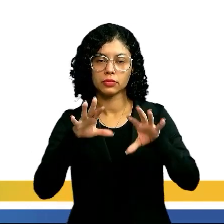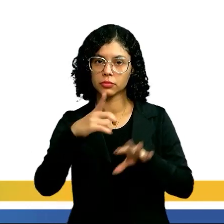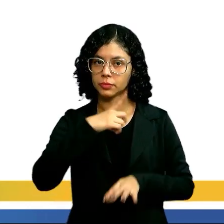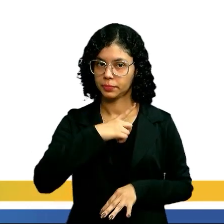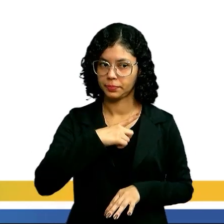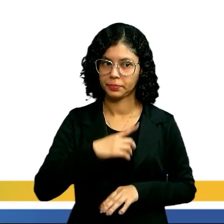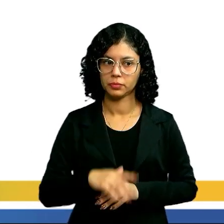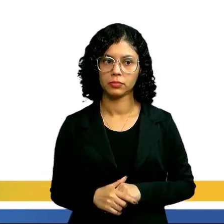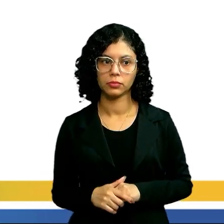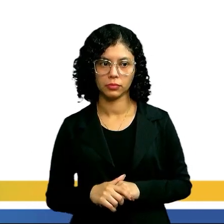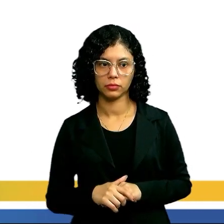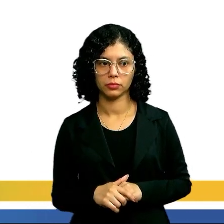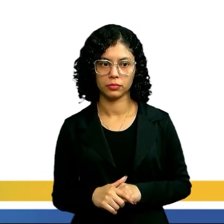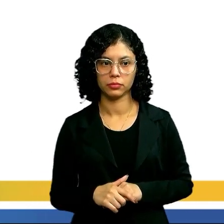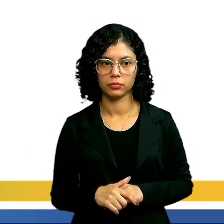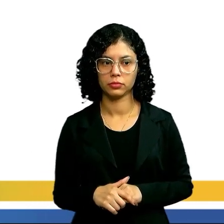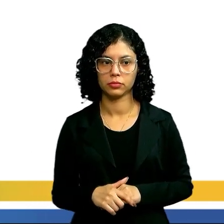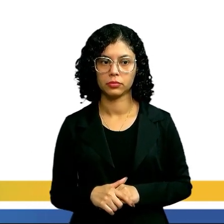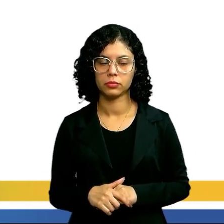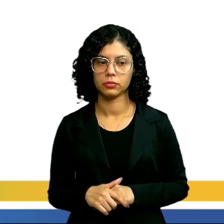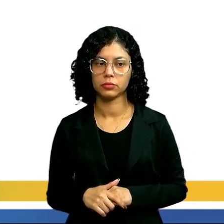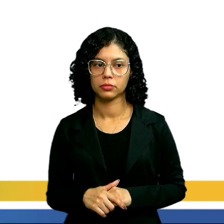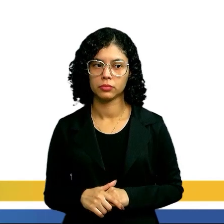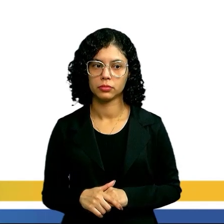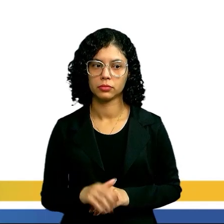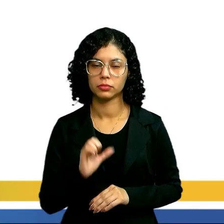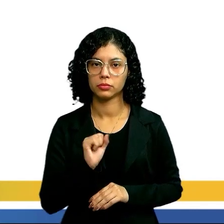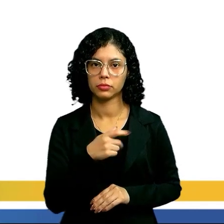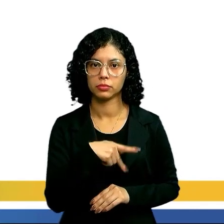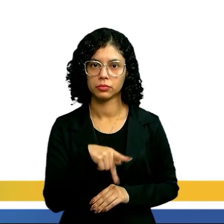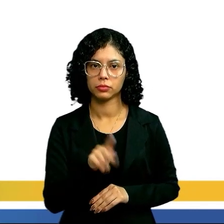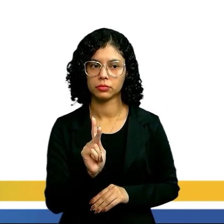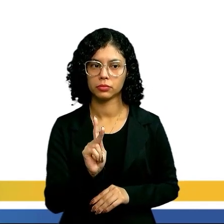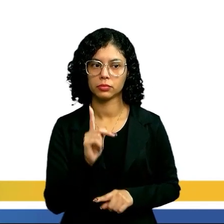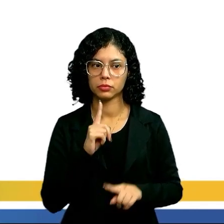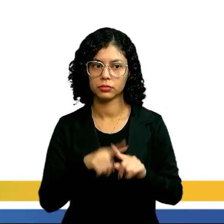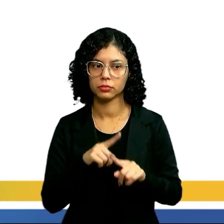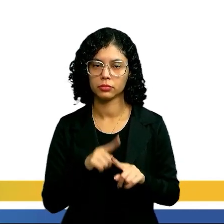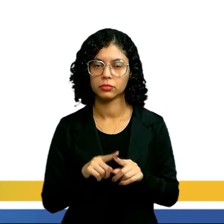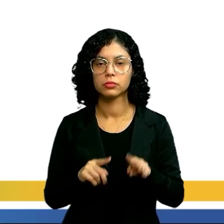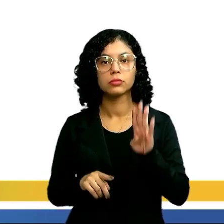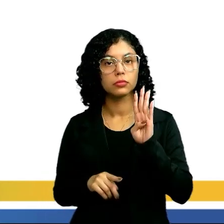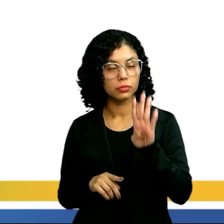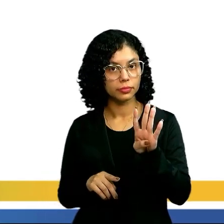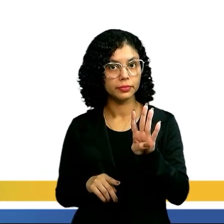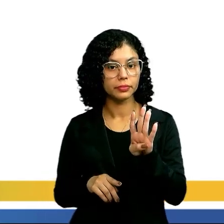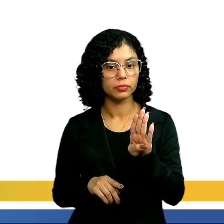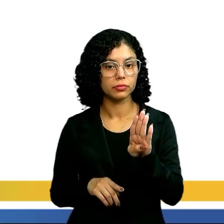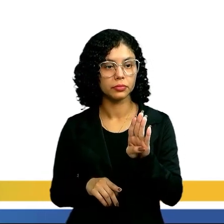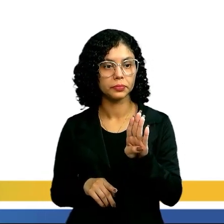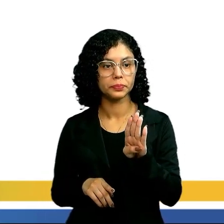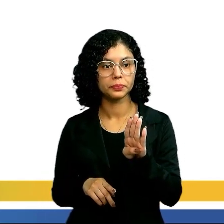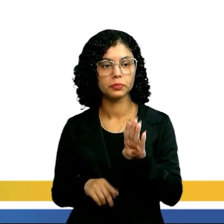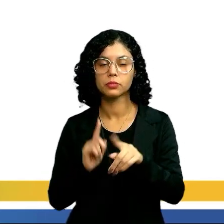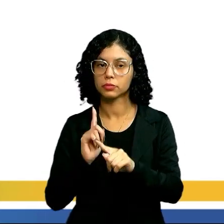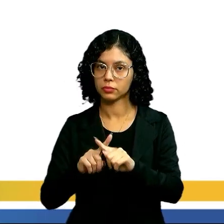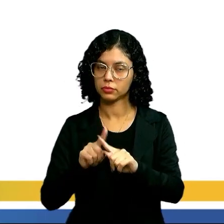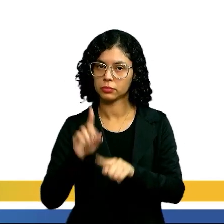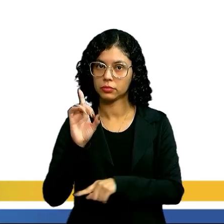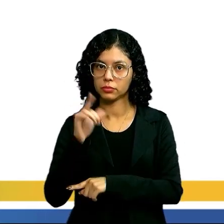temos... O S é igual a K vezes, tá? B